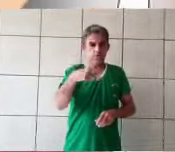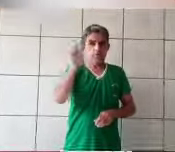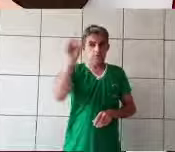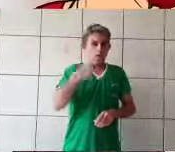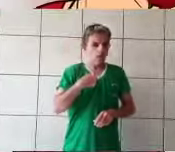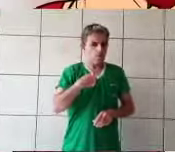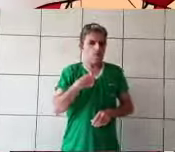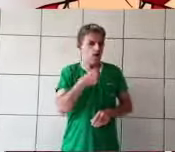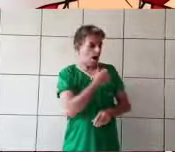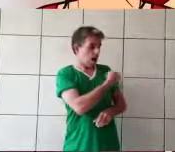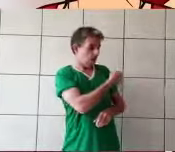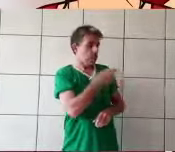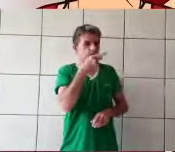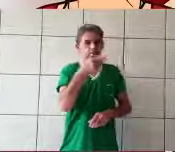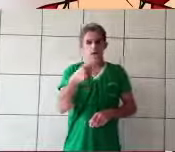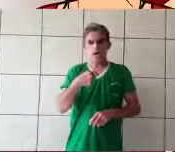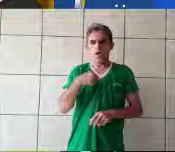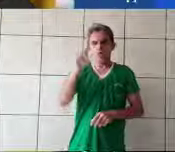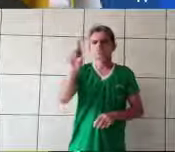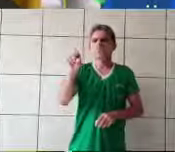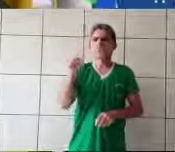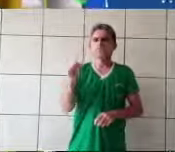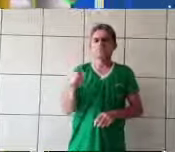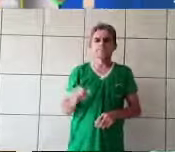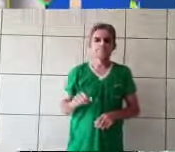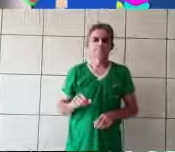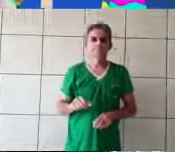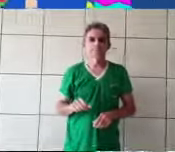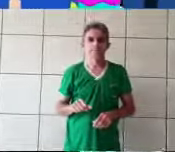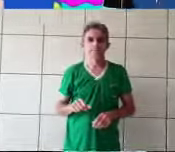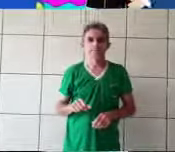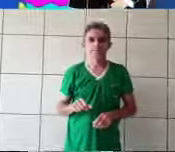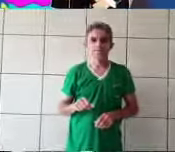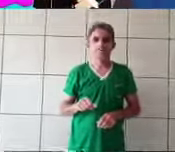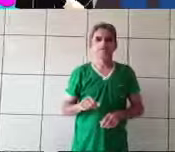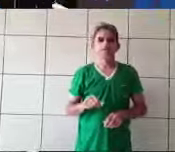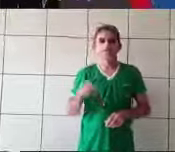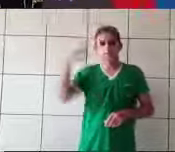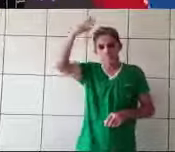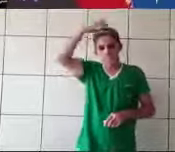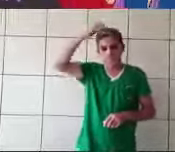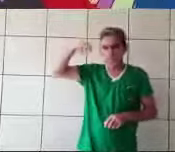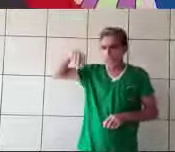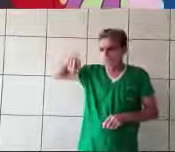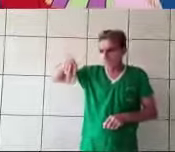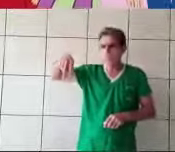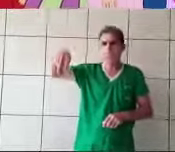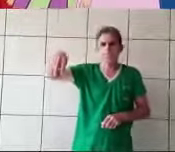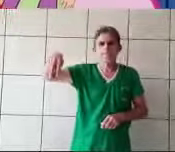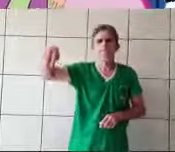escolher. Não, eu serei a escolhida. Mas o príncipe passou reto e parou na frente de Cinderela.